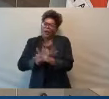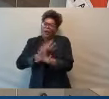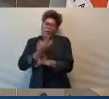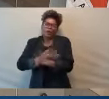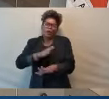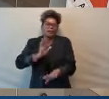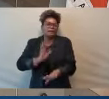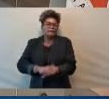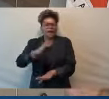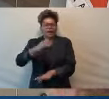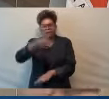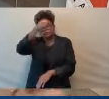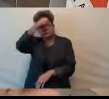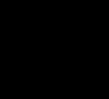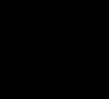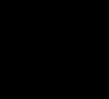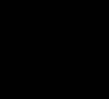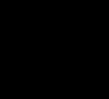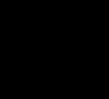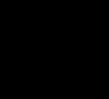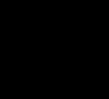atrapalhada como a gestão atual.